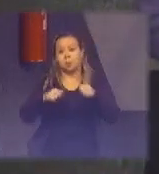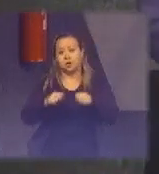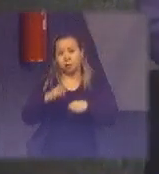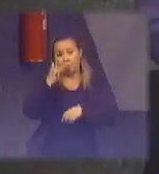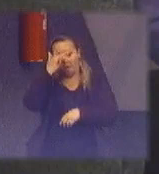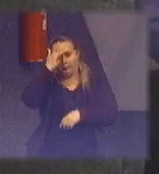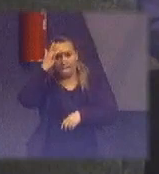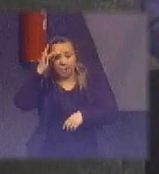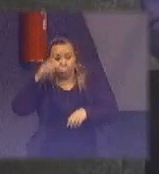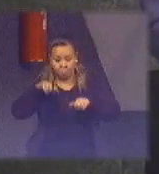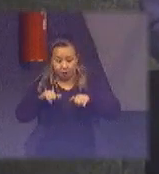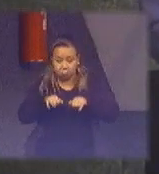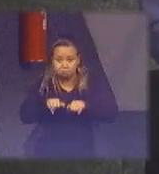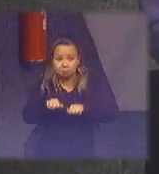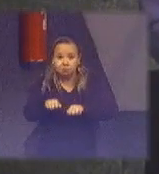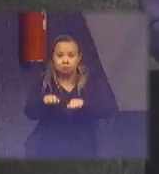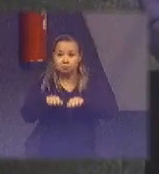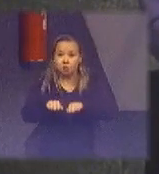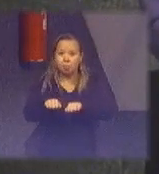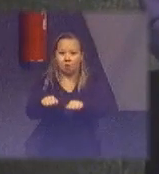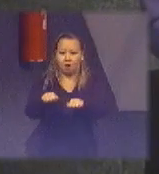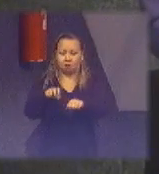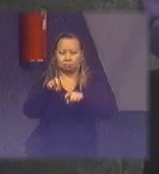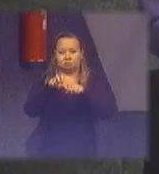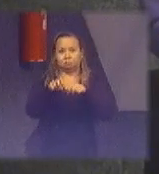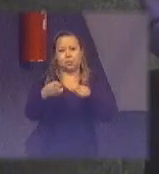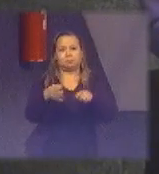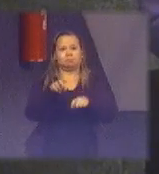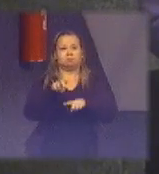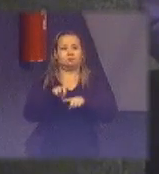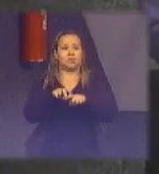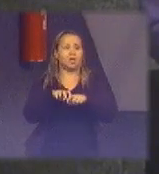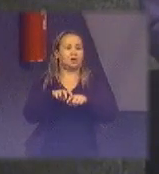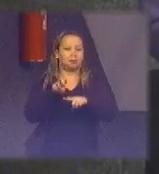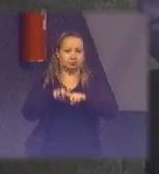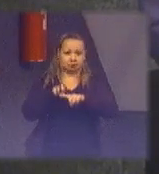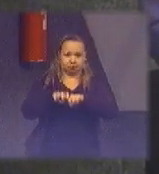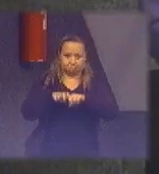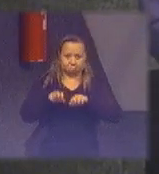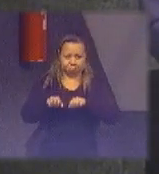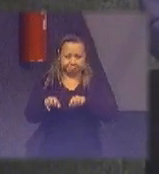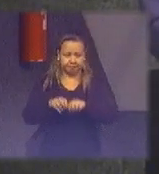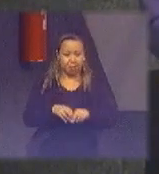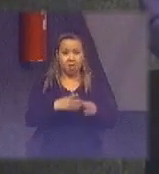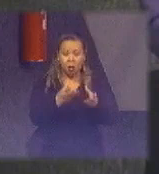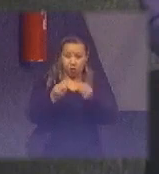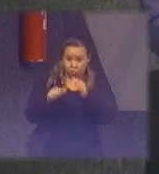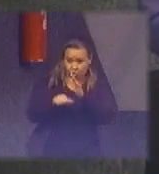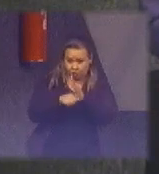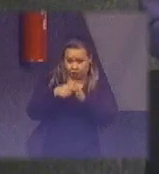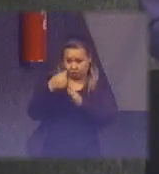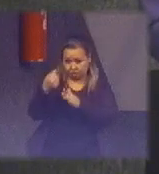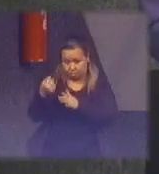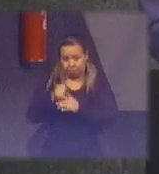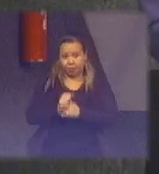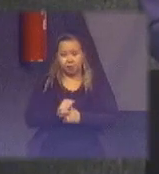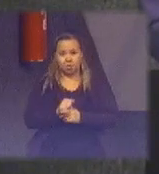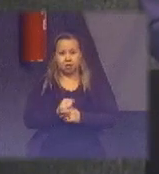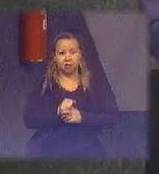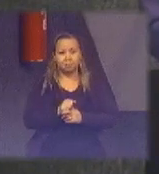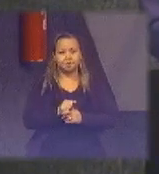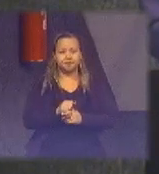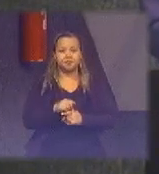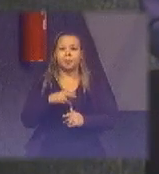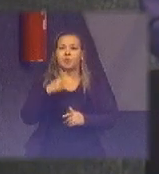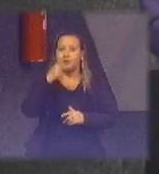por conta disso, muitas vezes, o pai me relatou, durante o recreio,